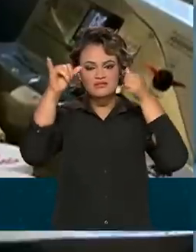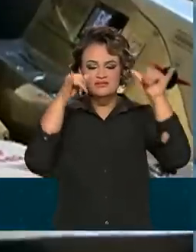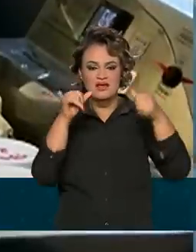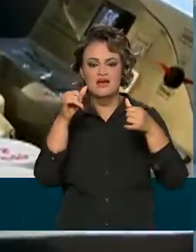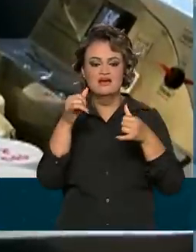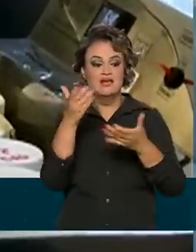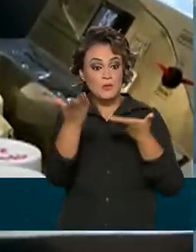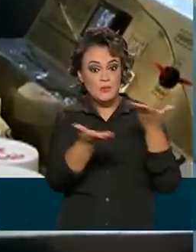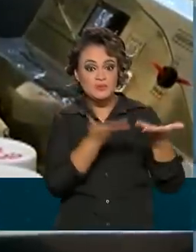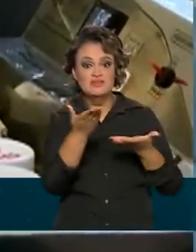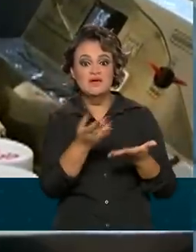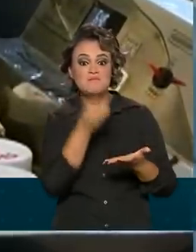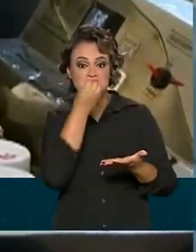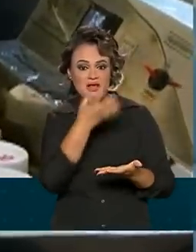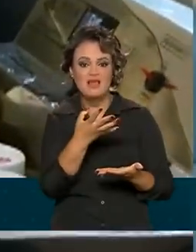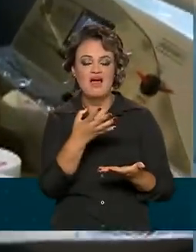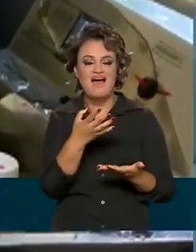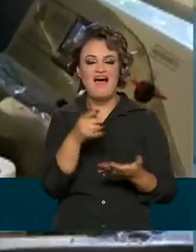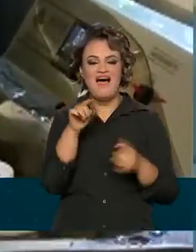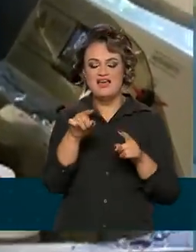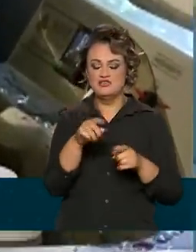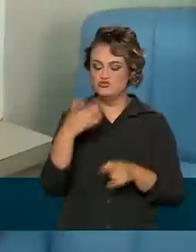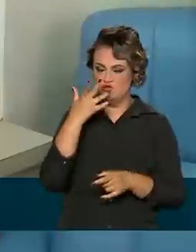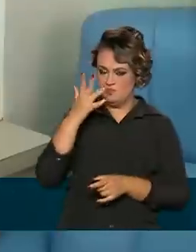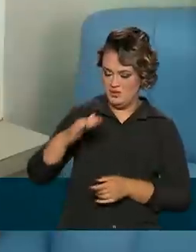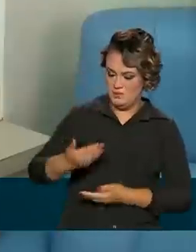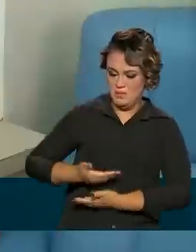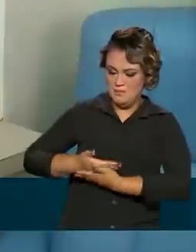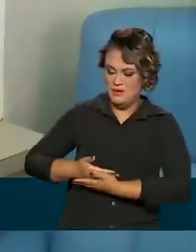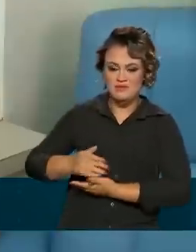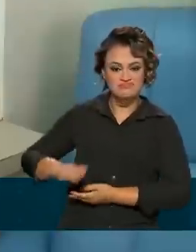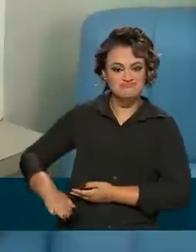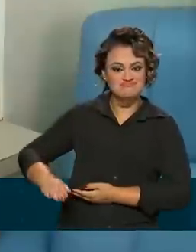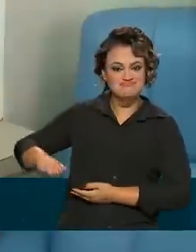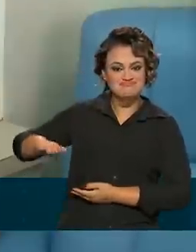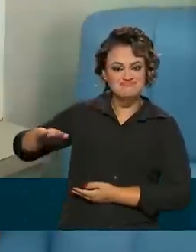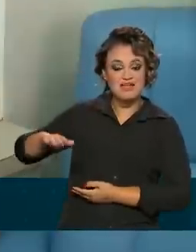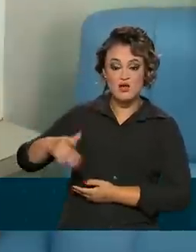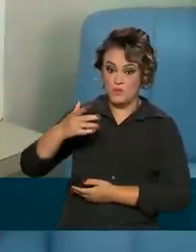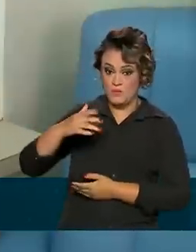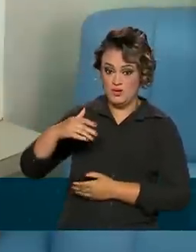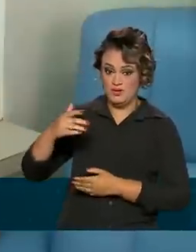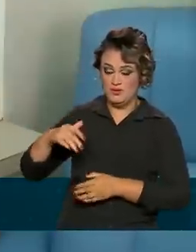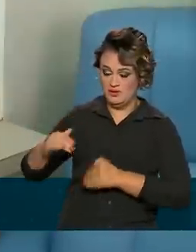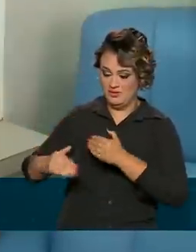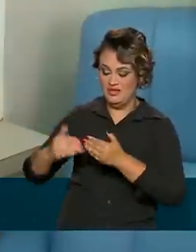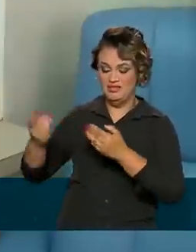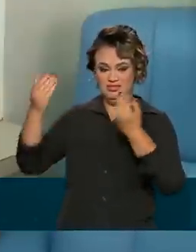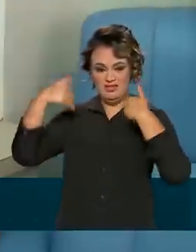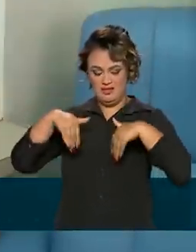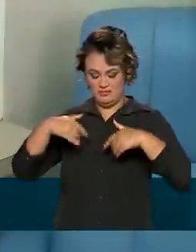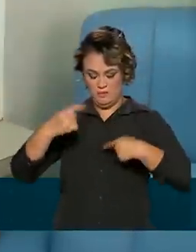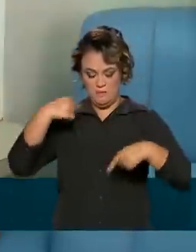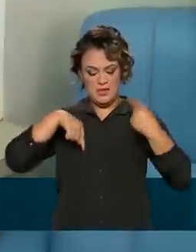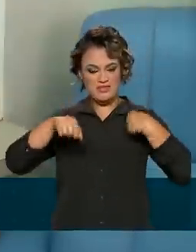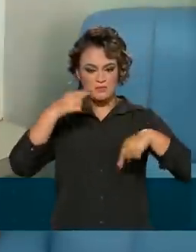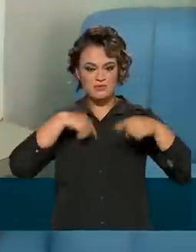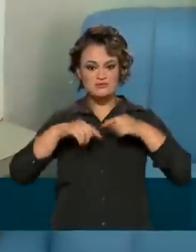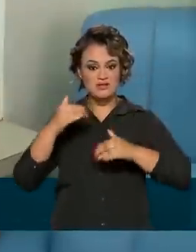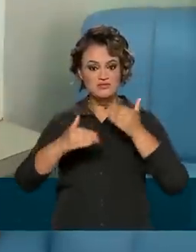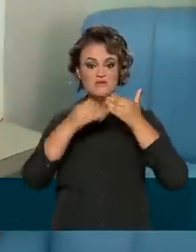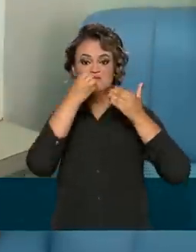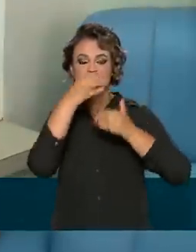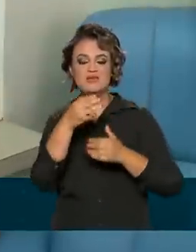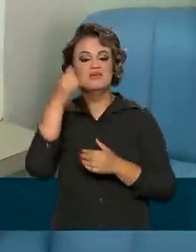gente pensa, né? Que não é só na infância. Ele também ajuda a desenvolver o metabolismo da criança e vai